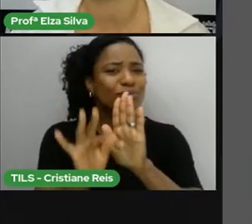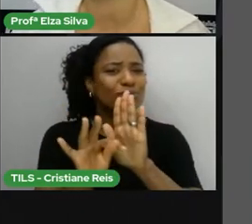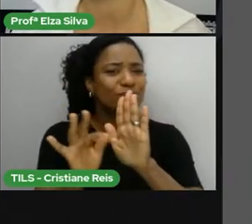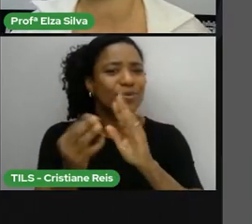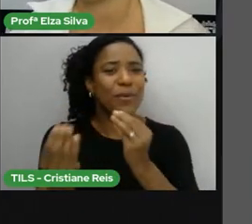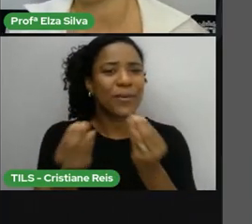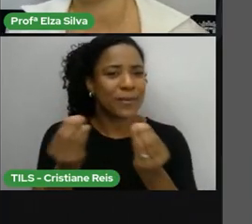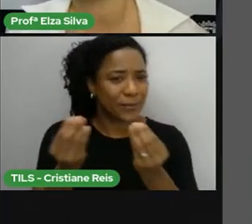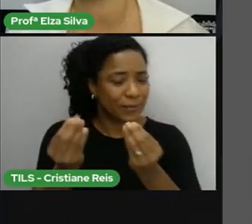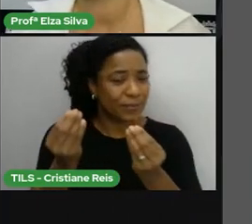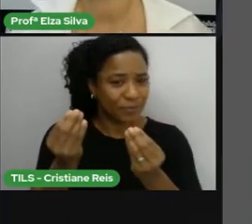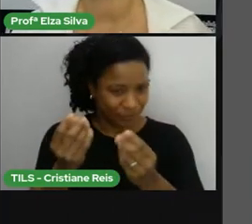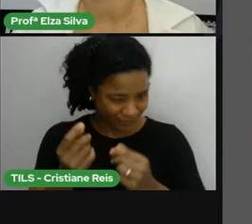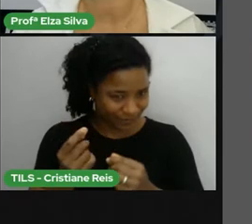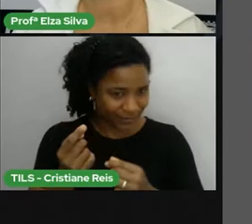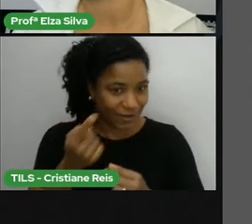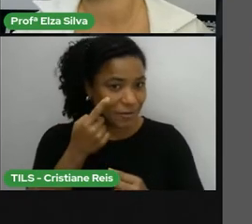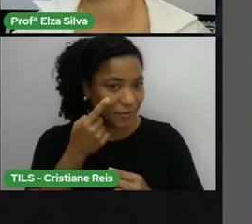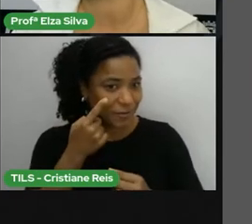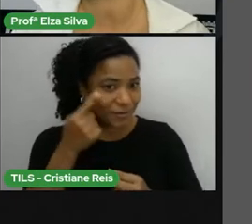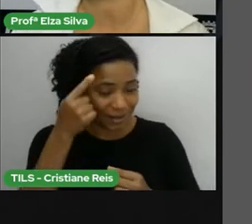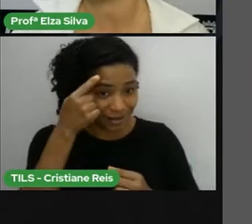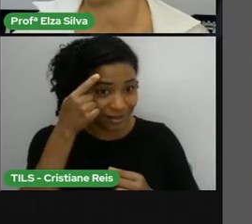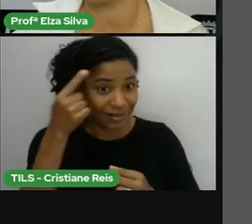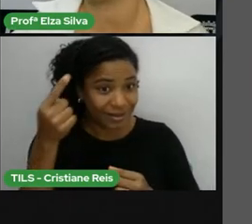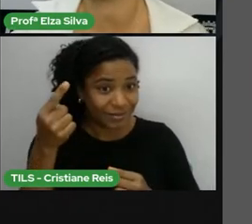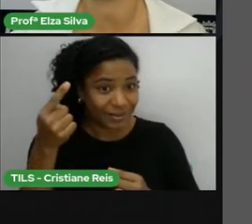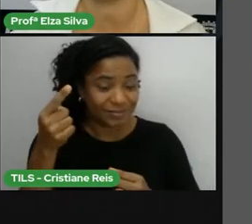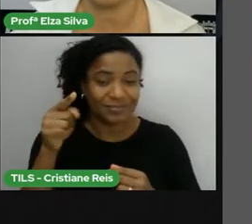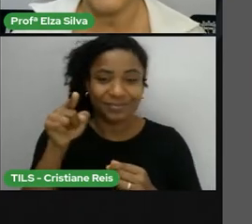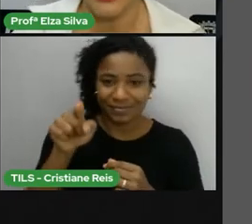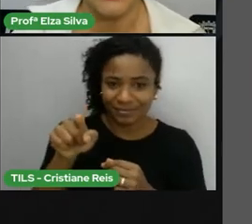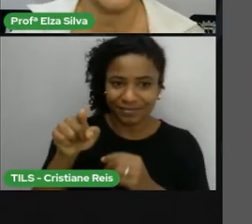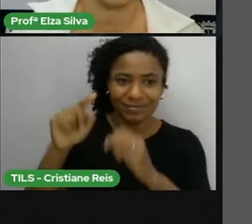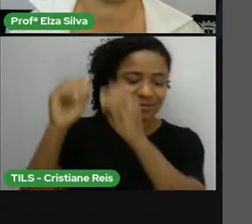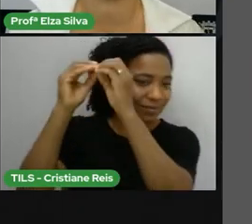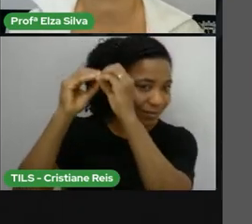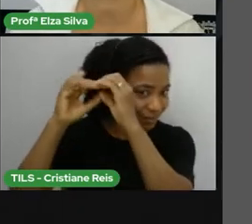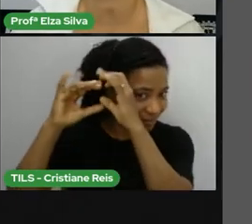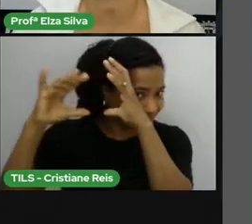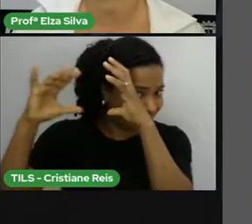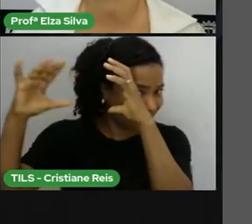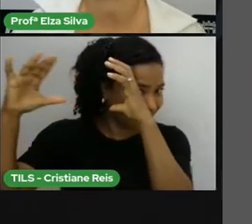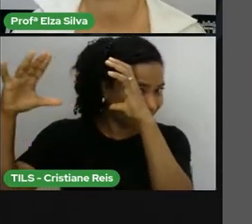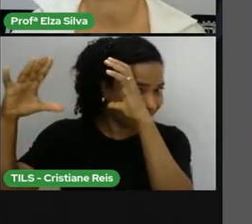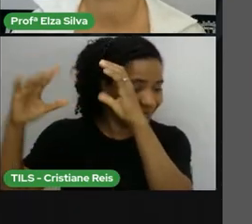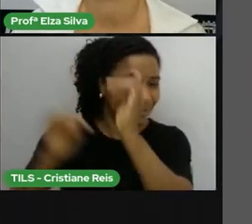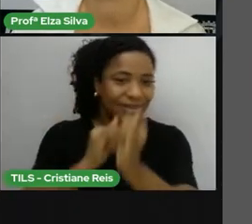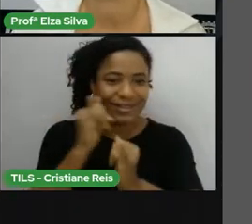se lembram que eu disse que ele é um gênero que circula, na maioria das vezes, pela internet?